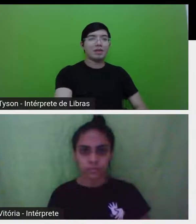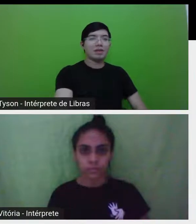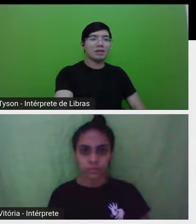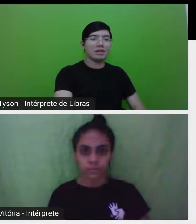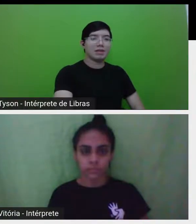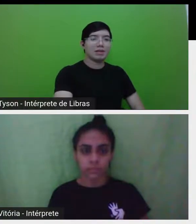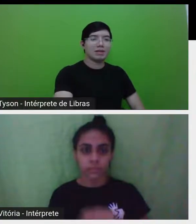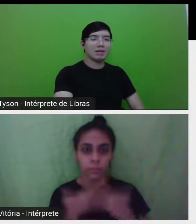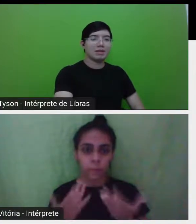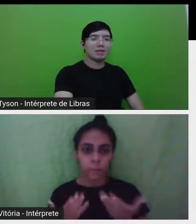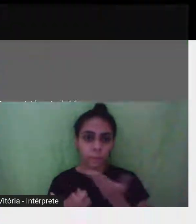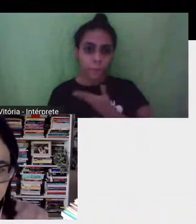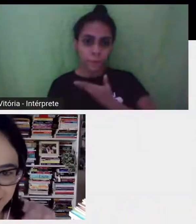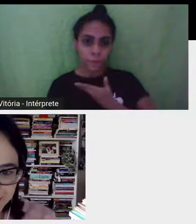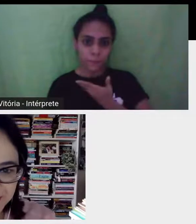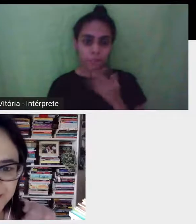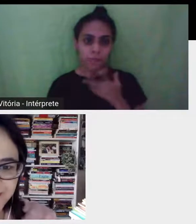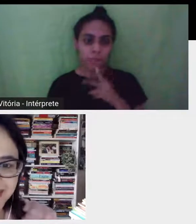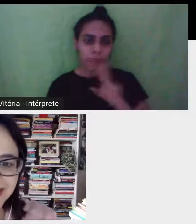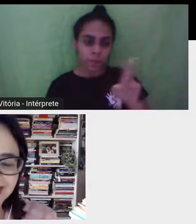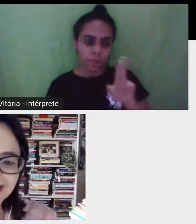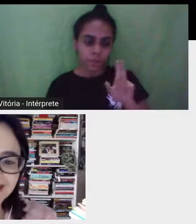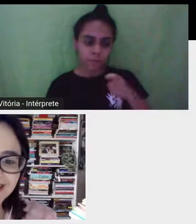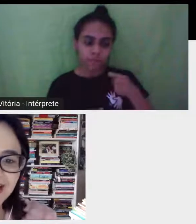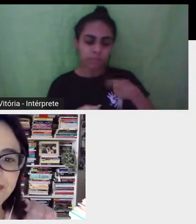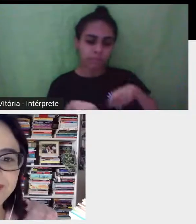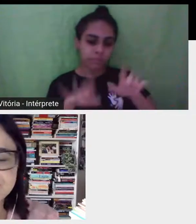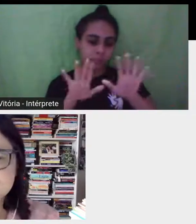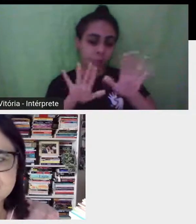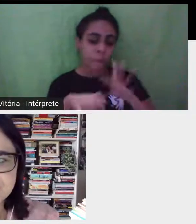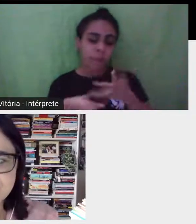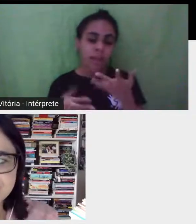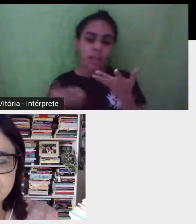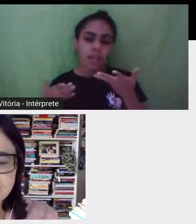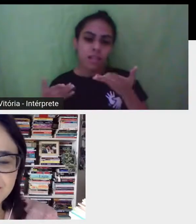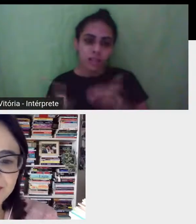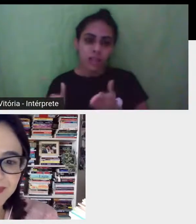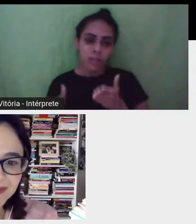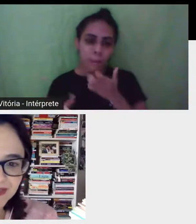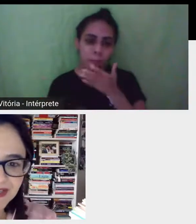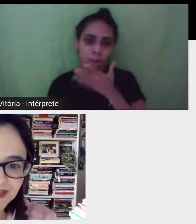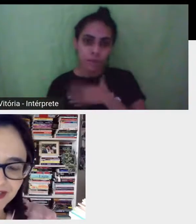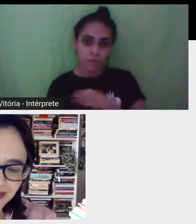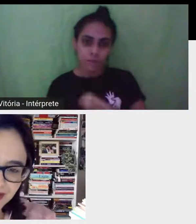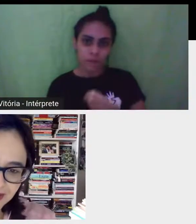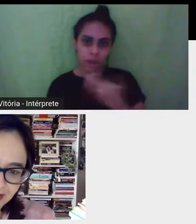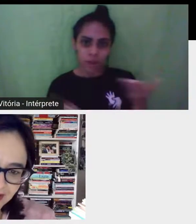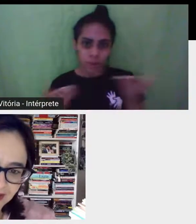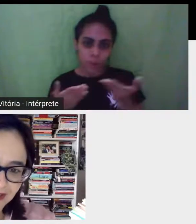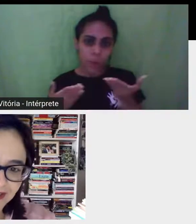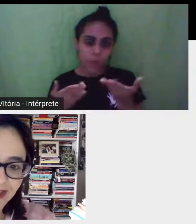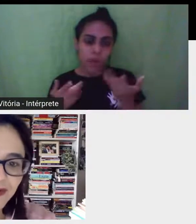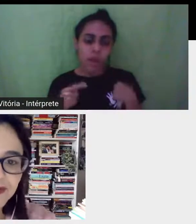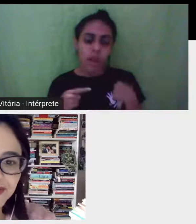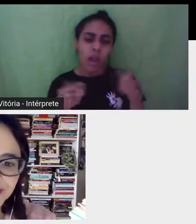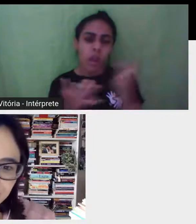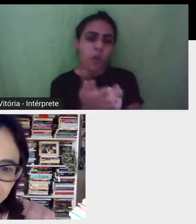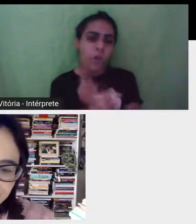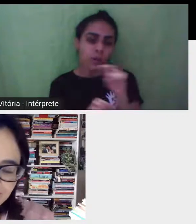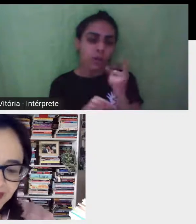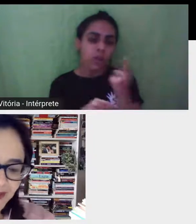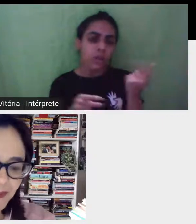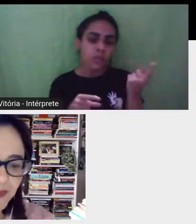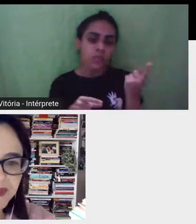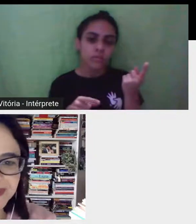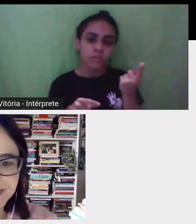mas é uma pessoa muito querida que é recém-mãe. Sim. E é, assim, praticamente a primeira vez que a gente se reencontrou